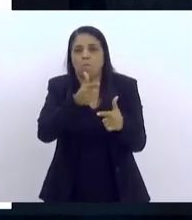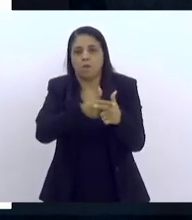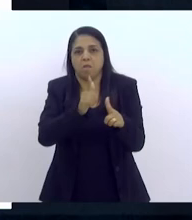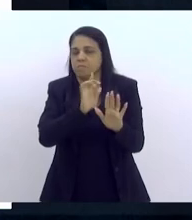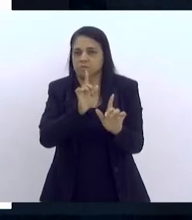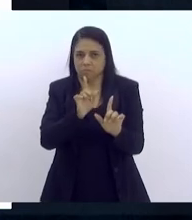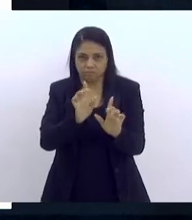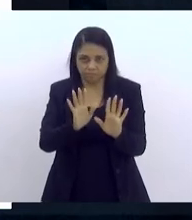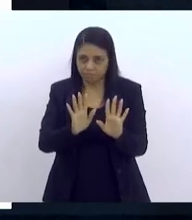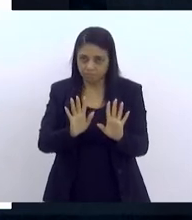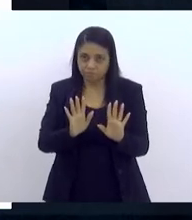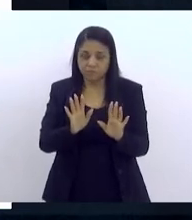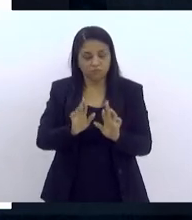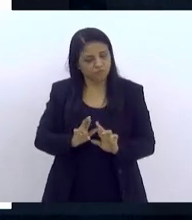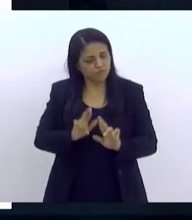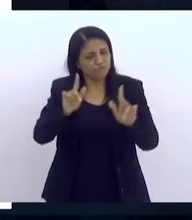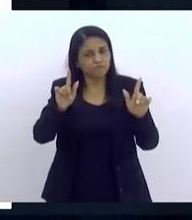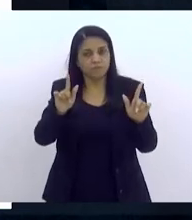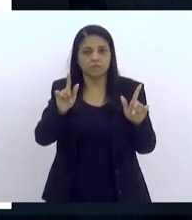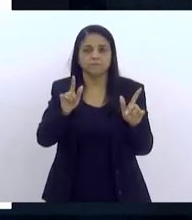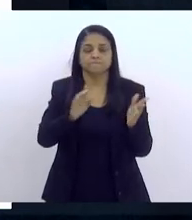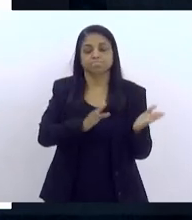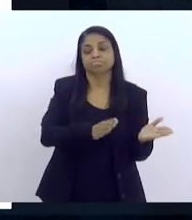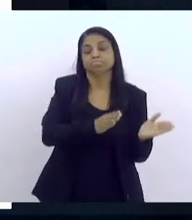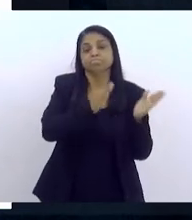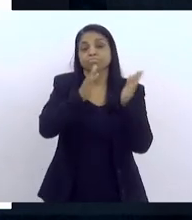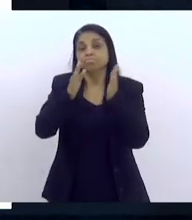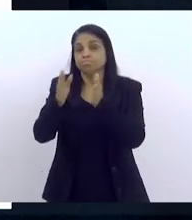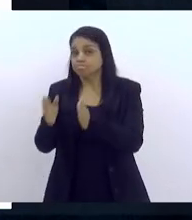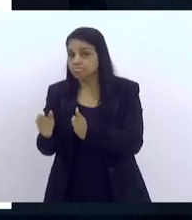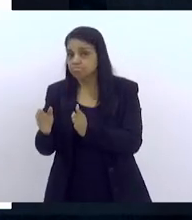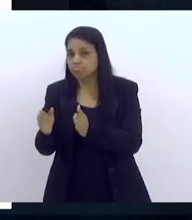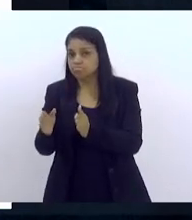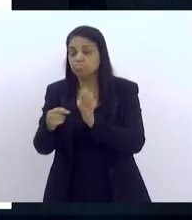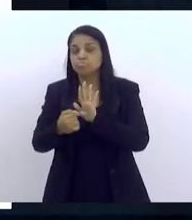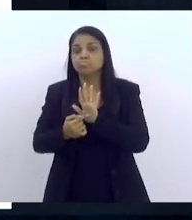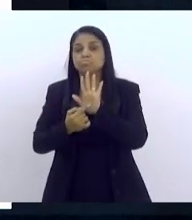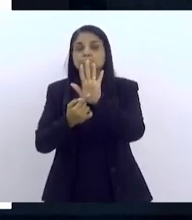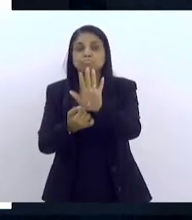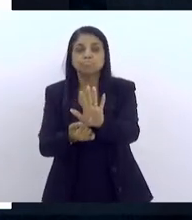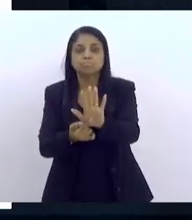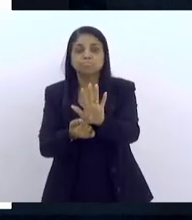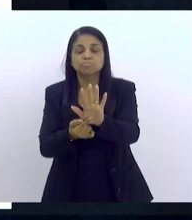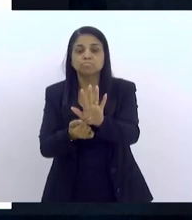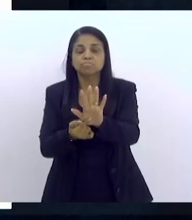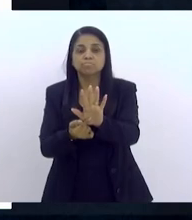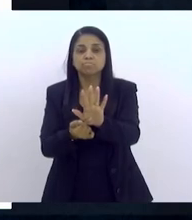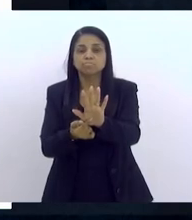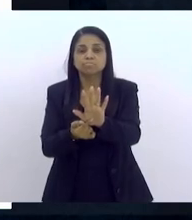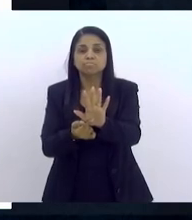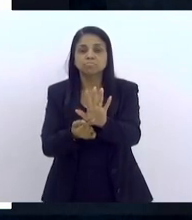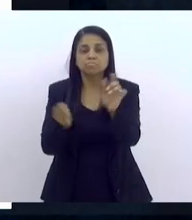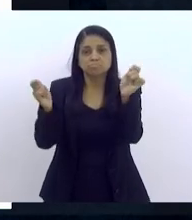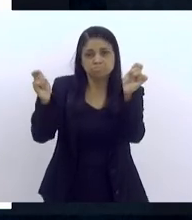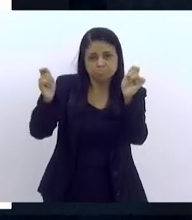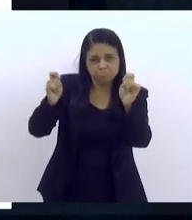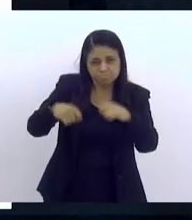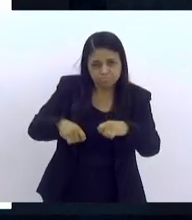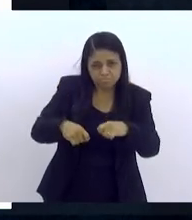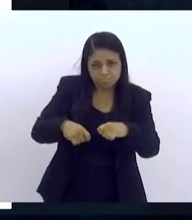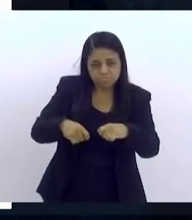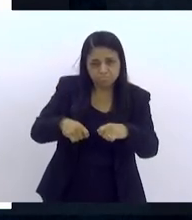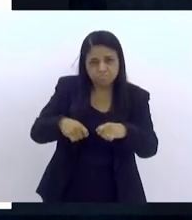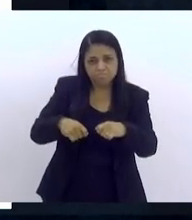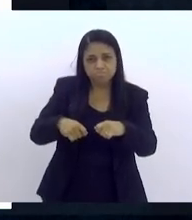Então, o que, por outro lado, tem se mostrado como capaz de produzir